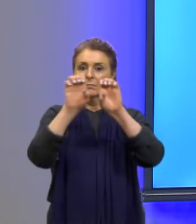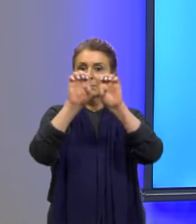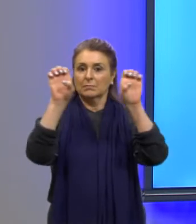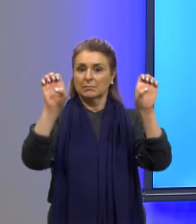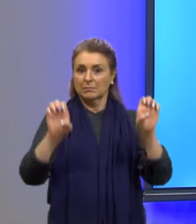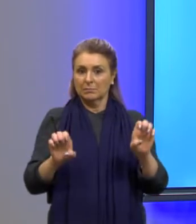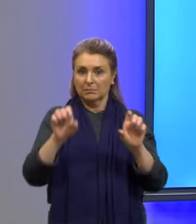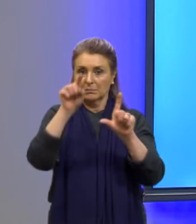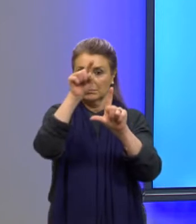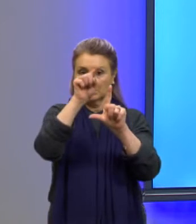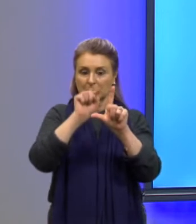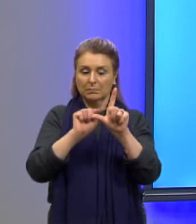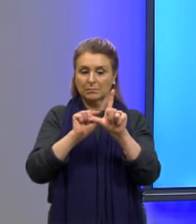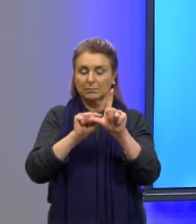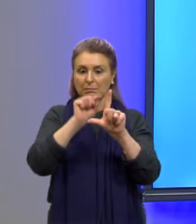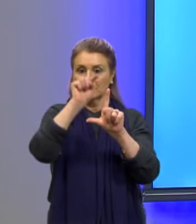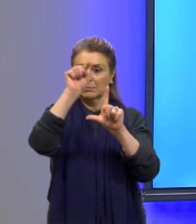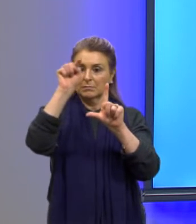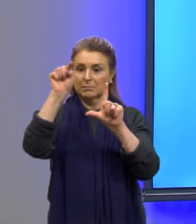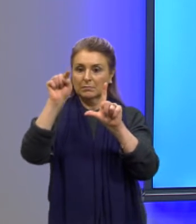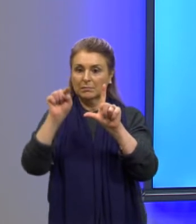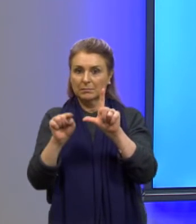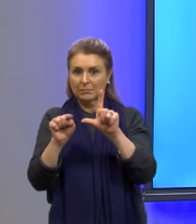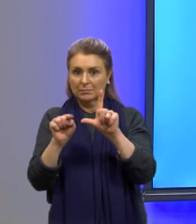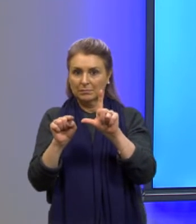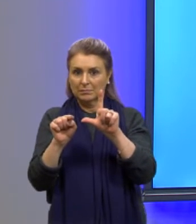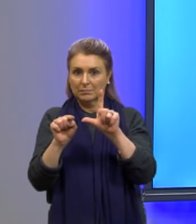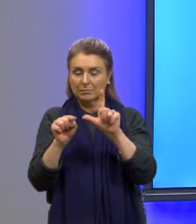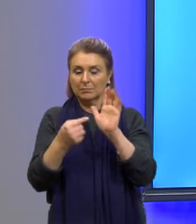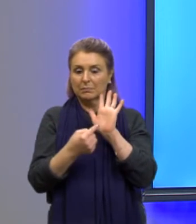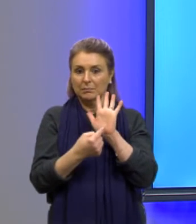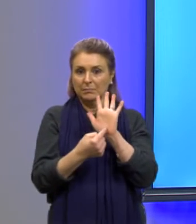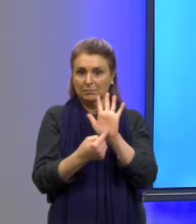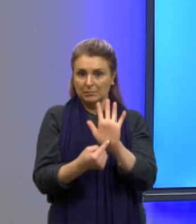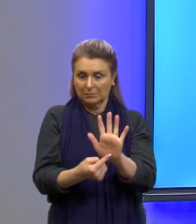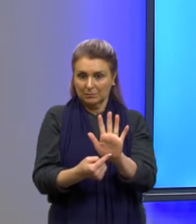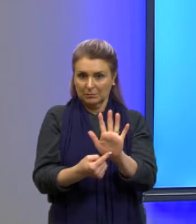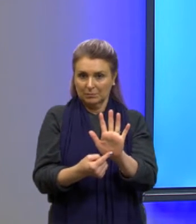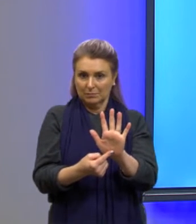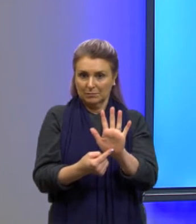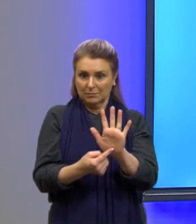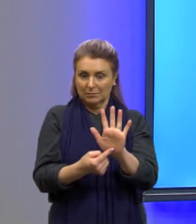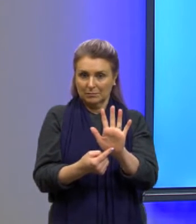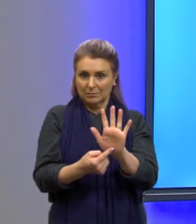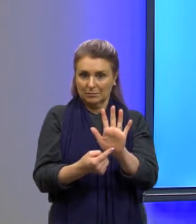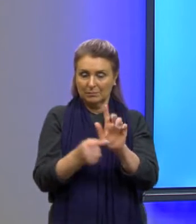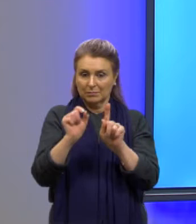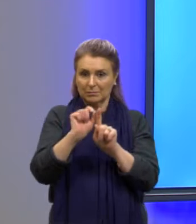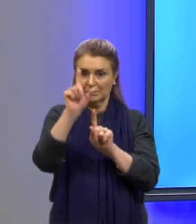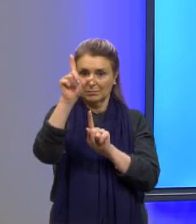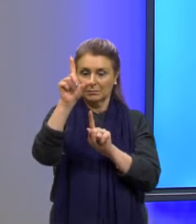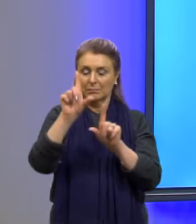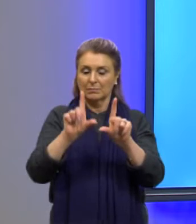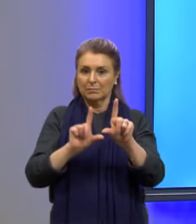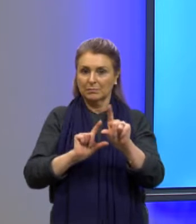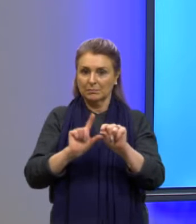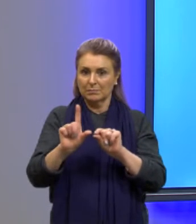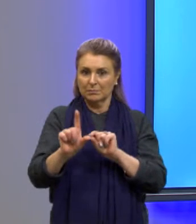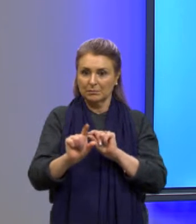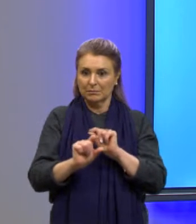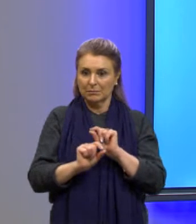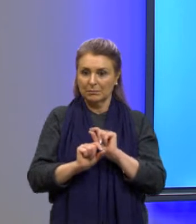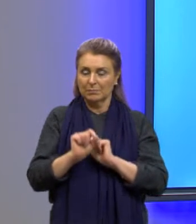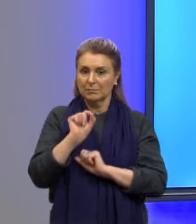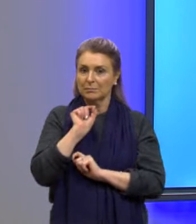da parábola que representa a trajetória descrita pelo projétil é. E aí nós temos alternativas para escolher. E aqui,